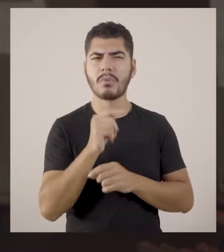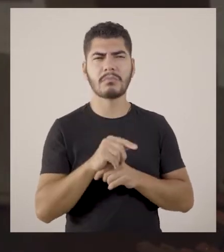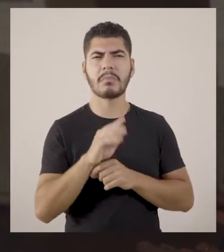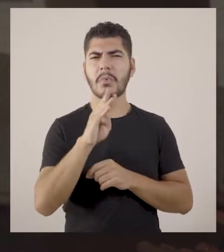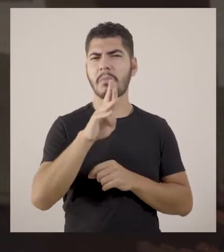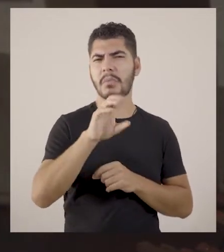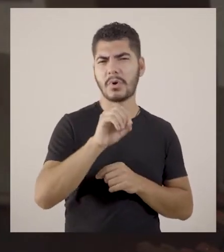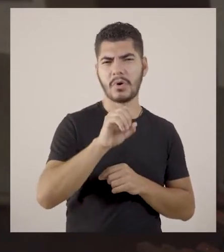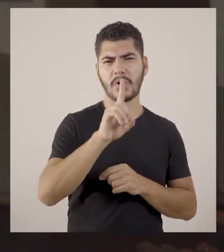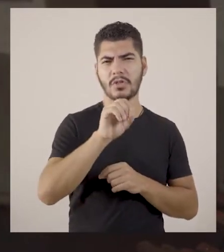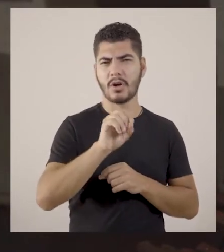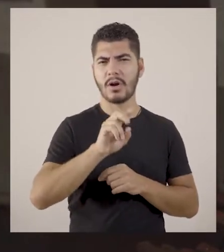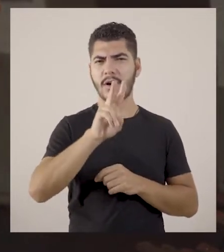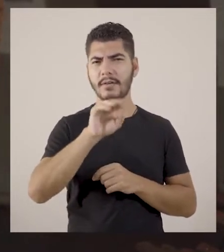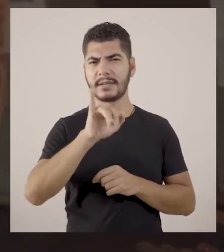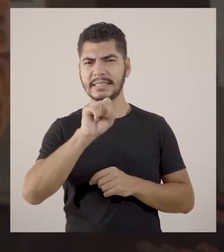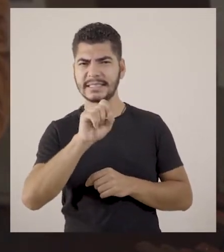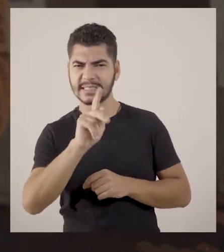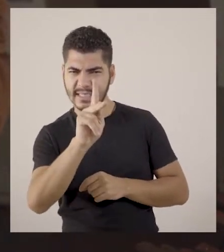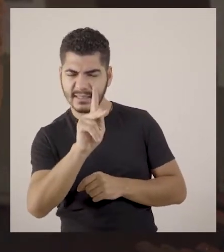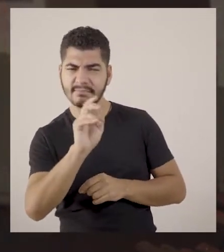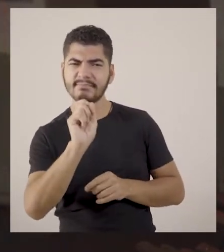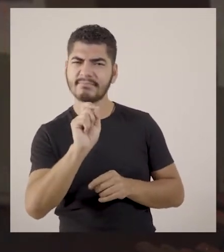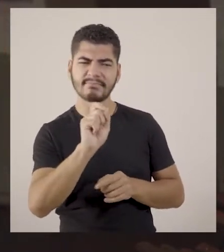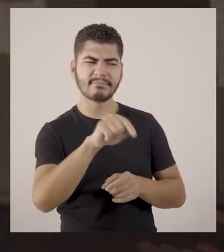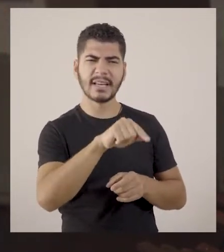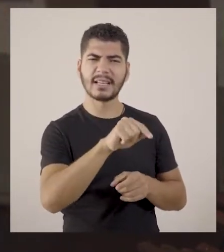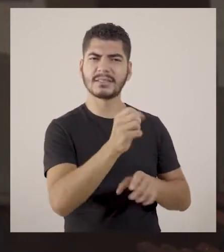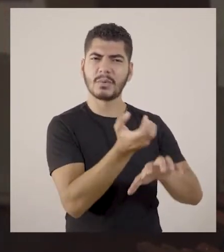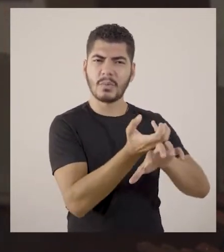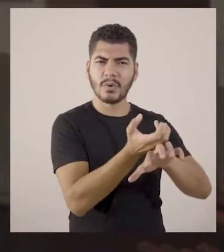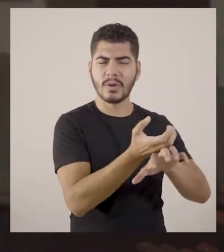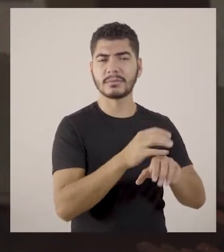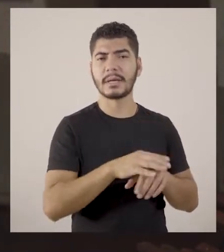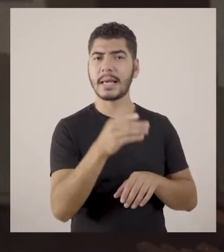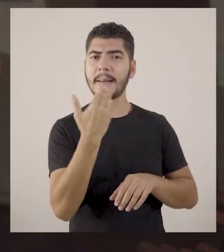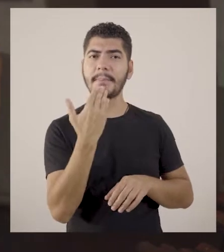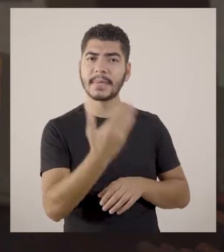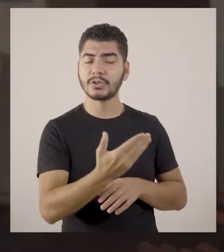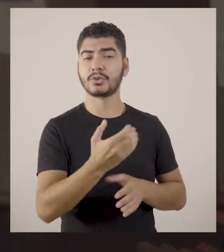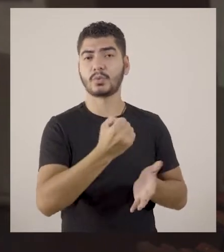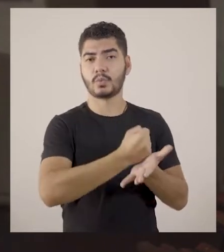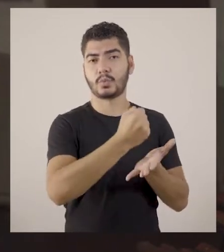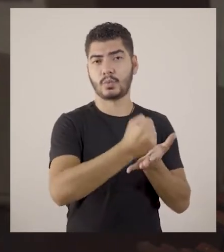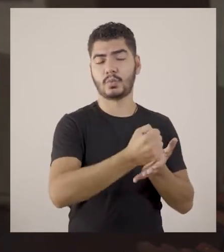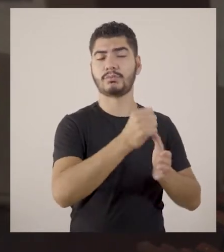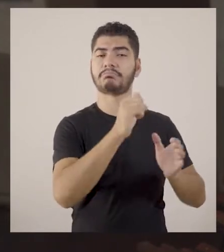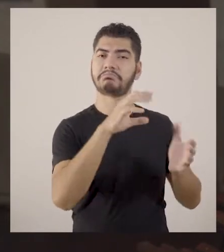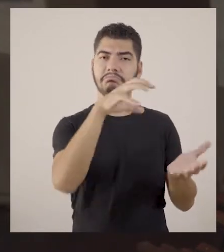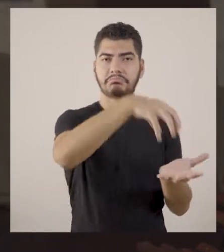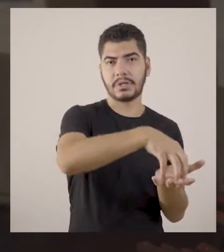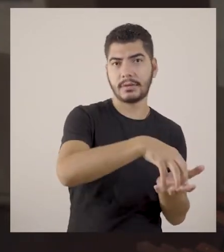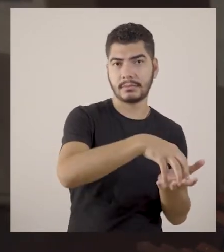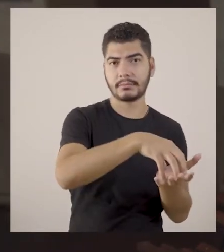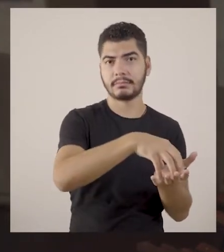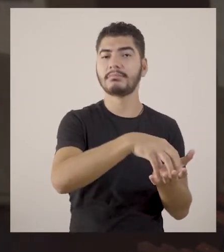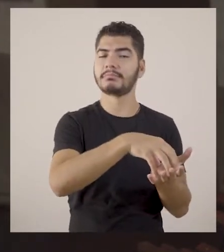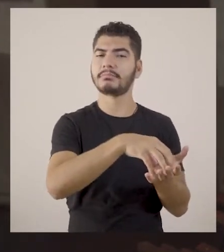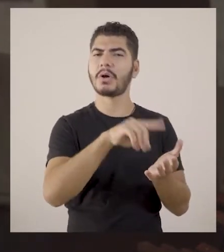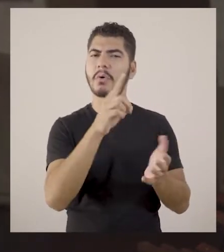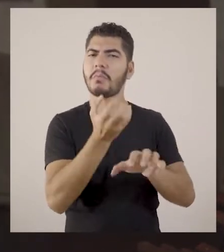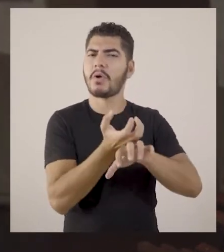Brodovski. Exato. Brodovski. É ele que foi o responsável pelo pedido da edificação da companhia e da estação. Brodovski.